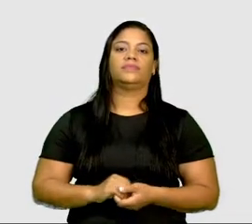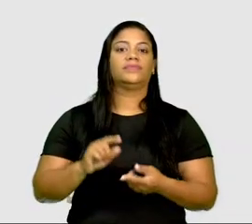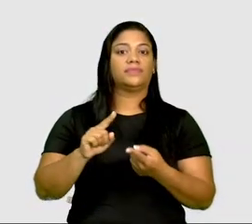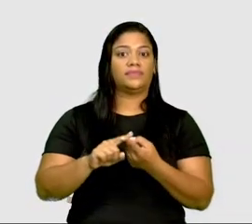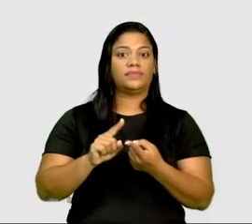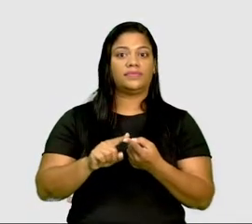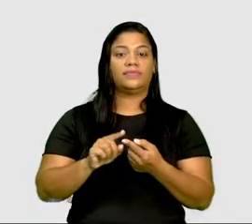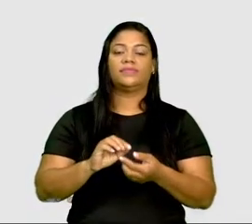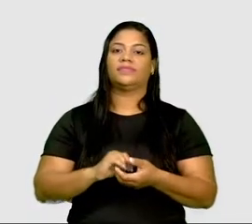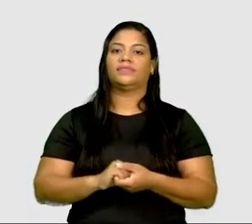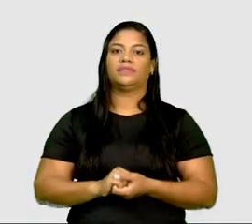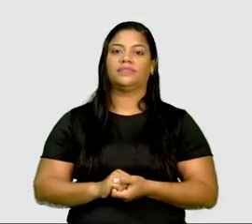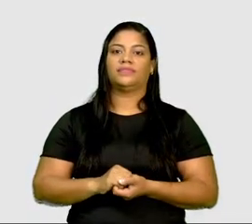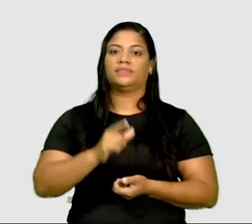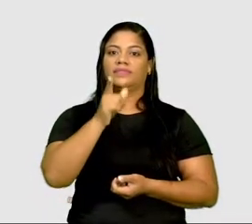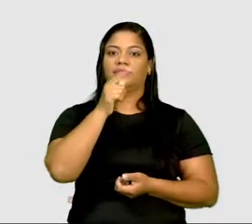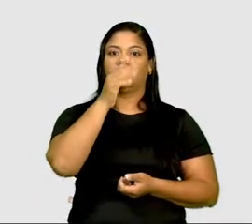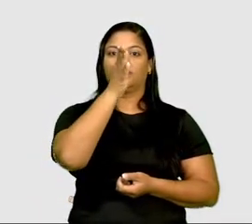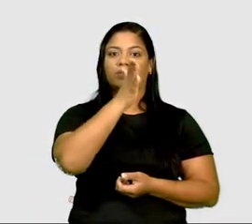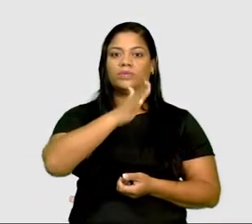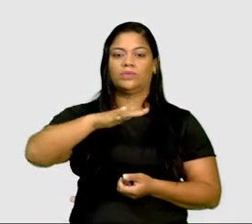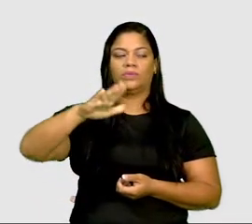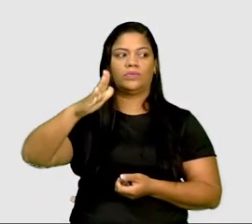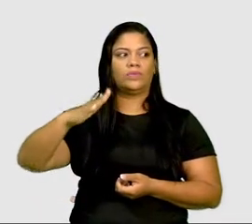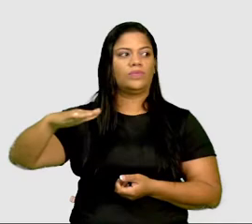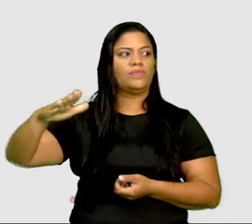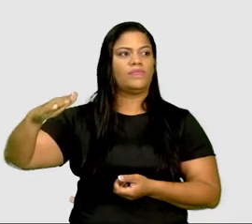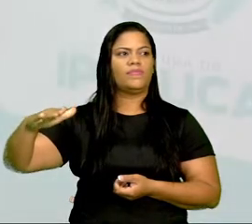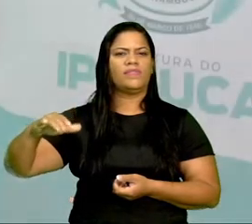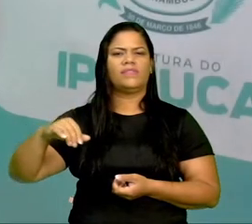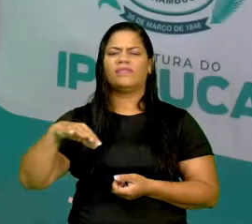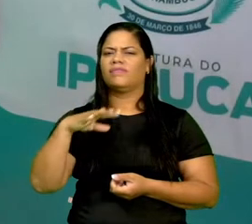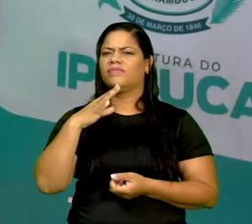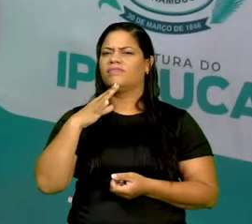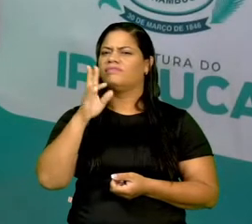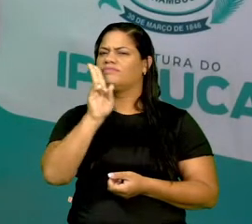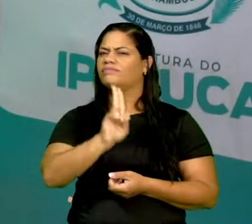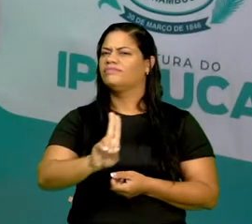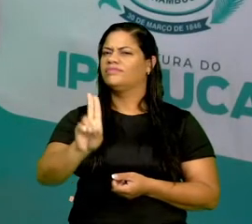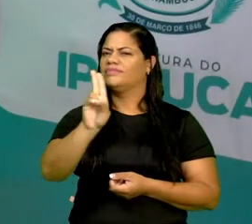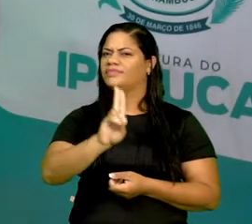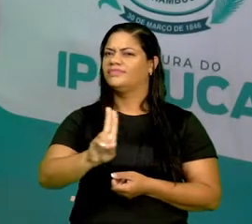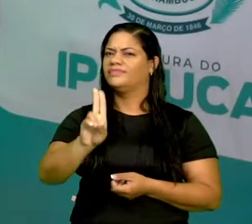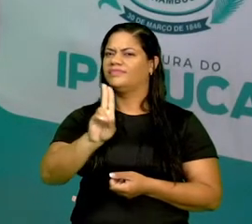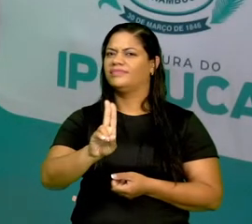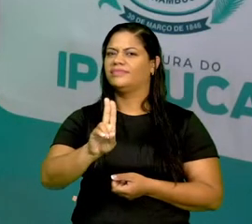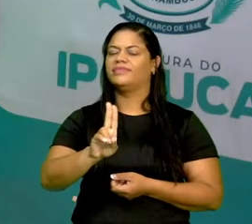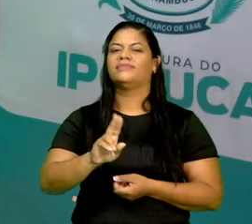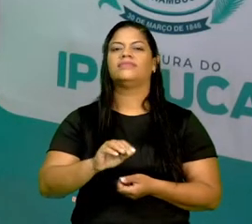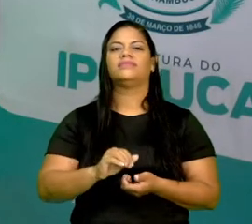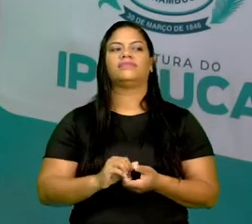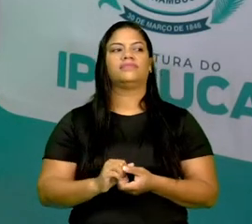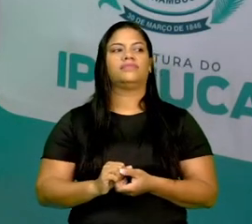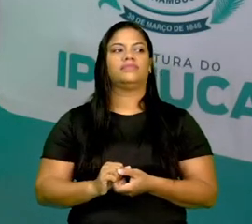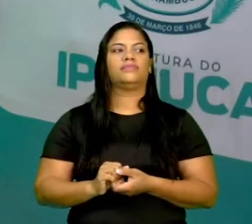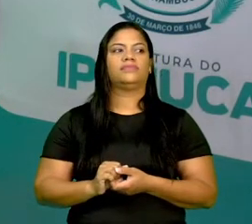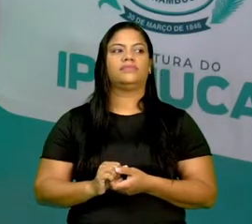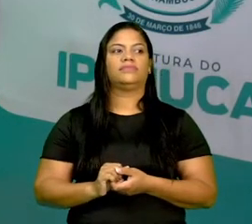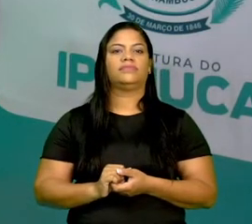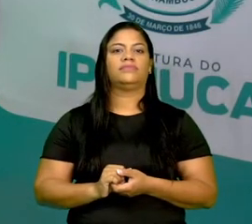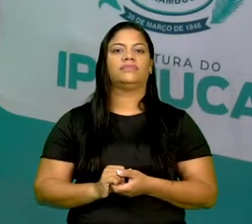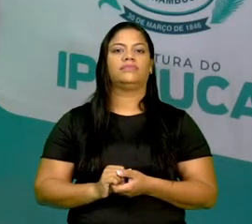aí também o transporte aquático, que é aquele que são utilizados em